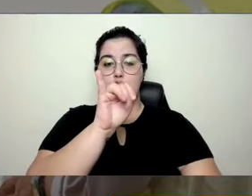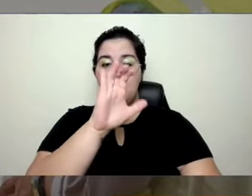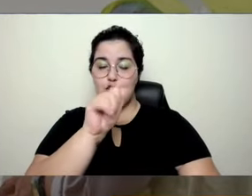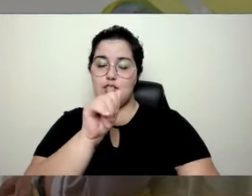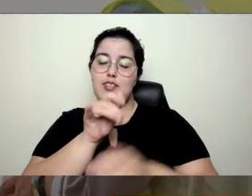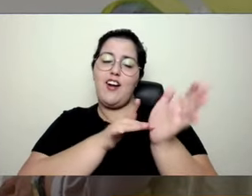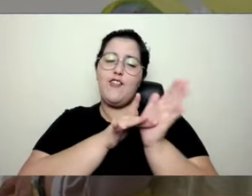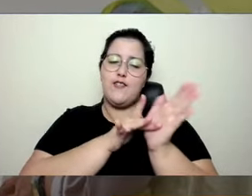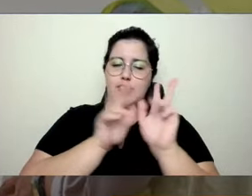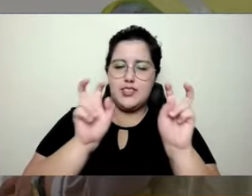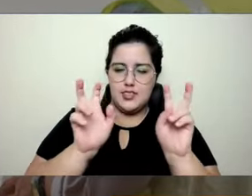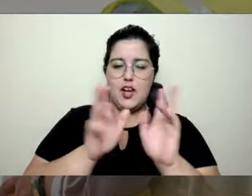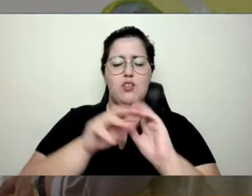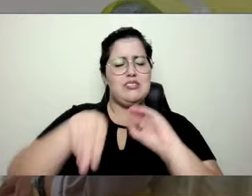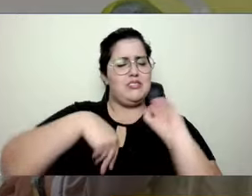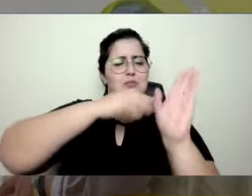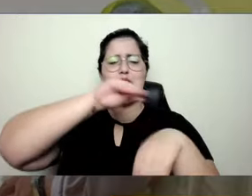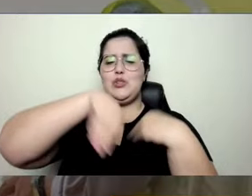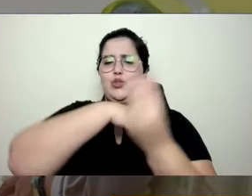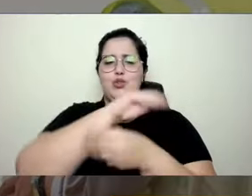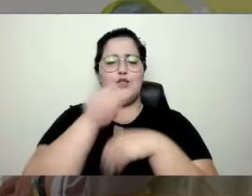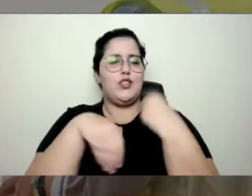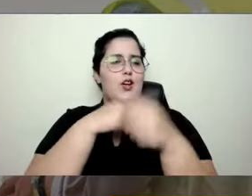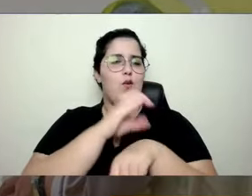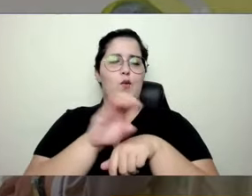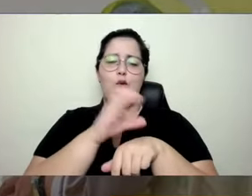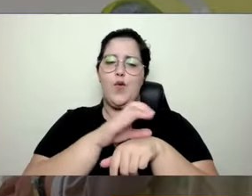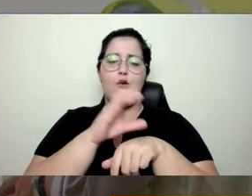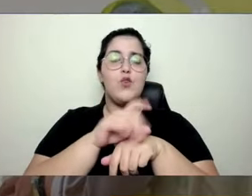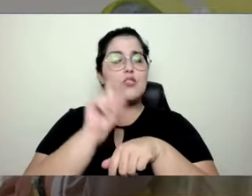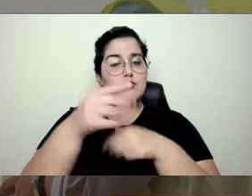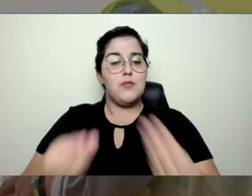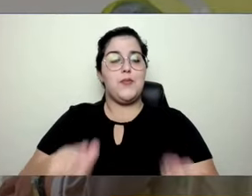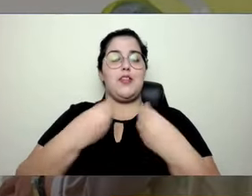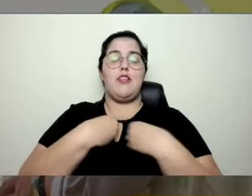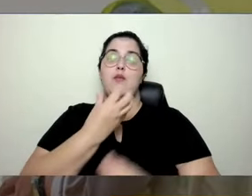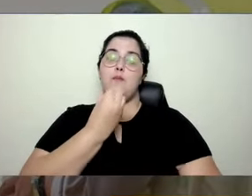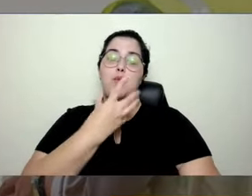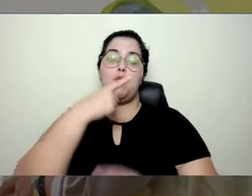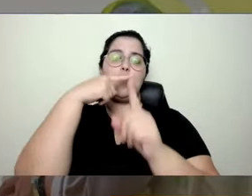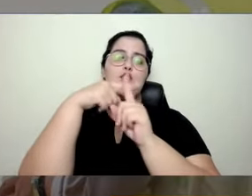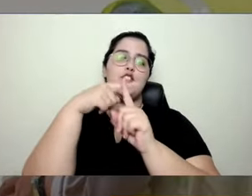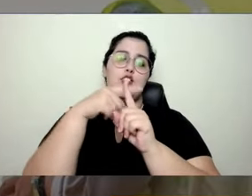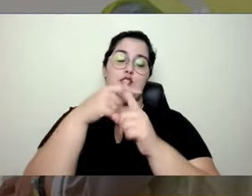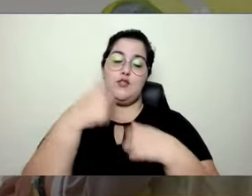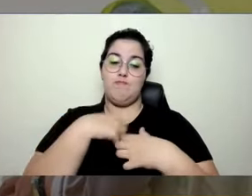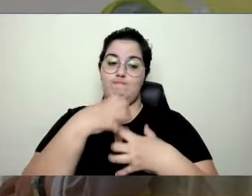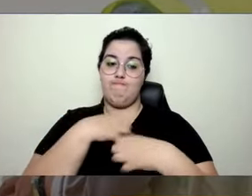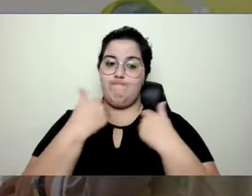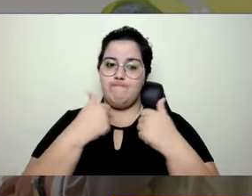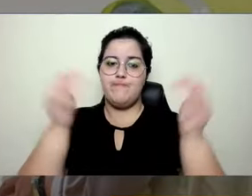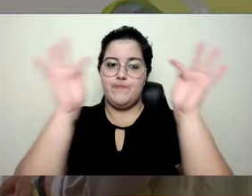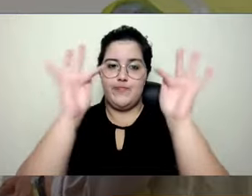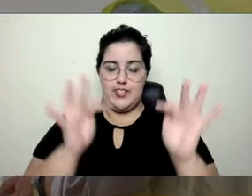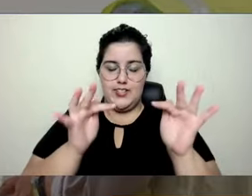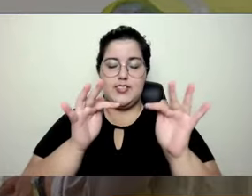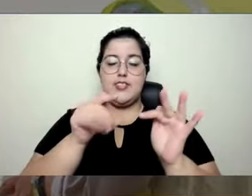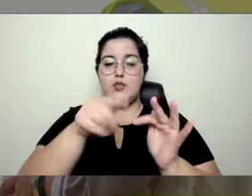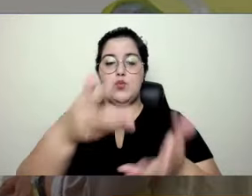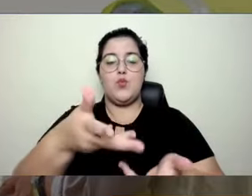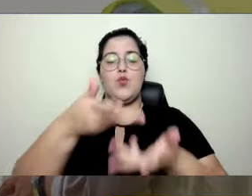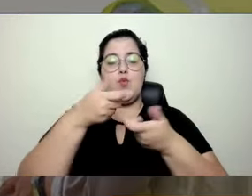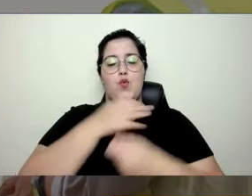essa bagunça que só traz coisas positivas para o dia a dia. Estou muito feliz, Anderson, pelo convite.